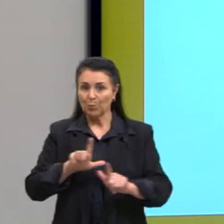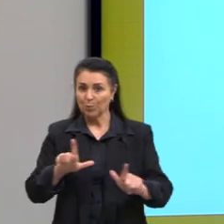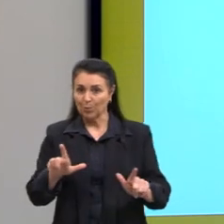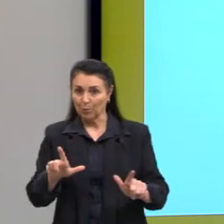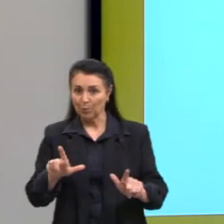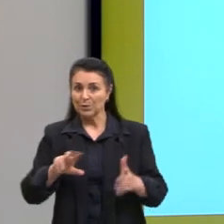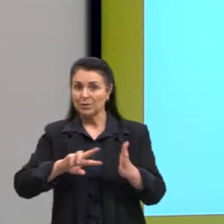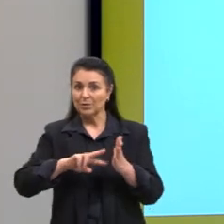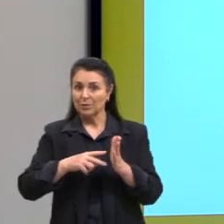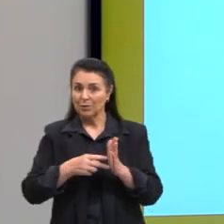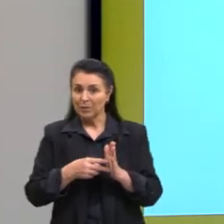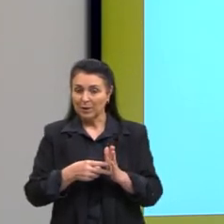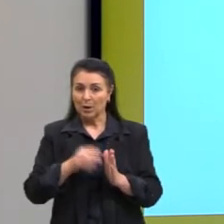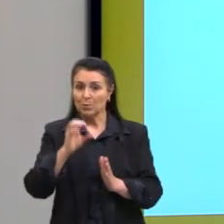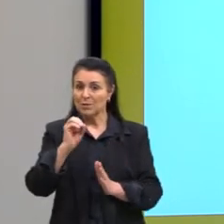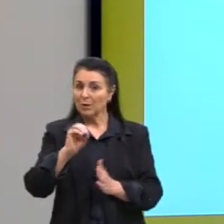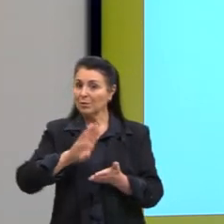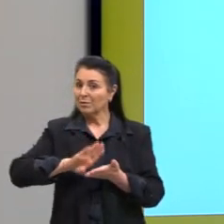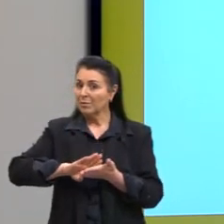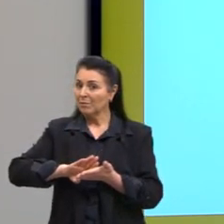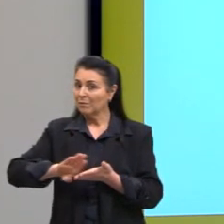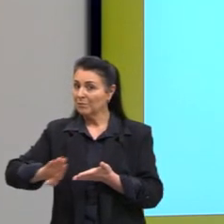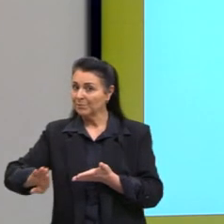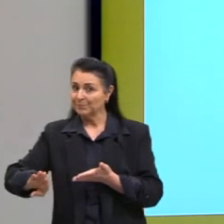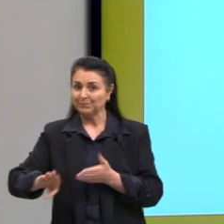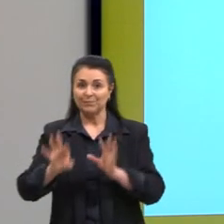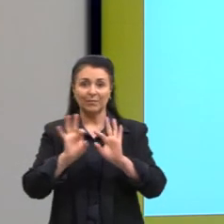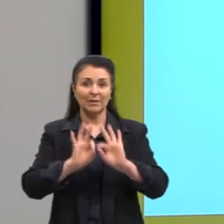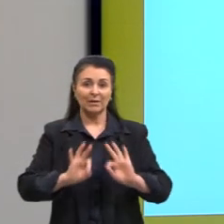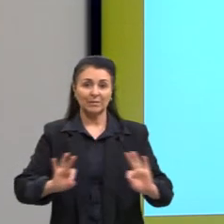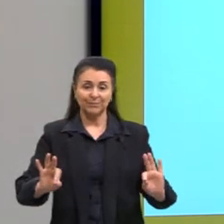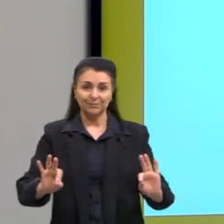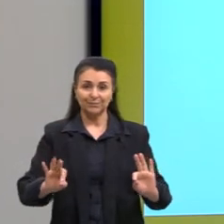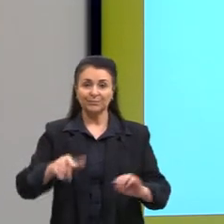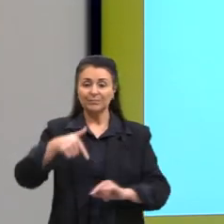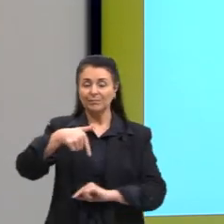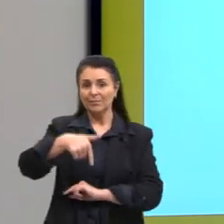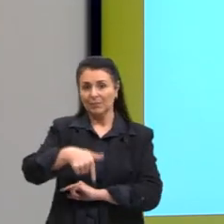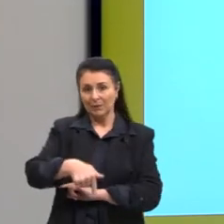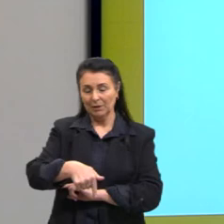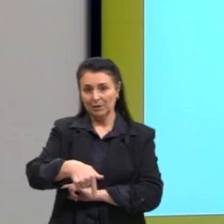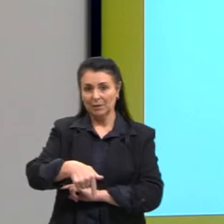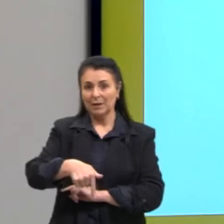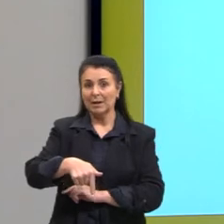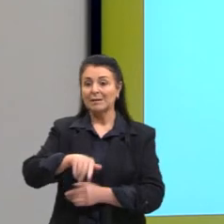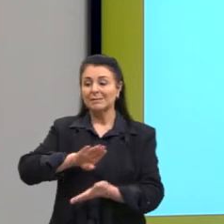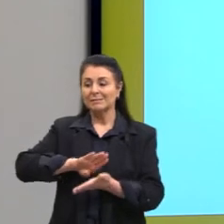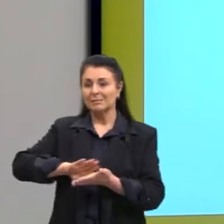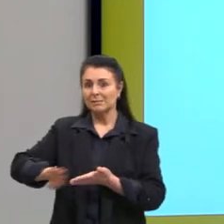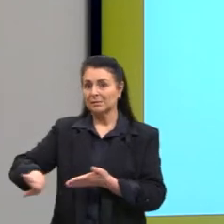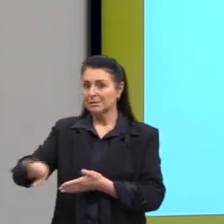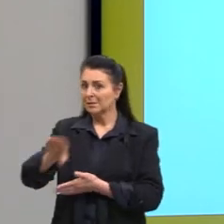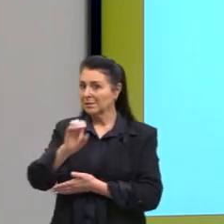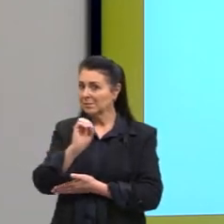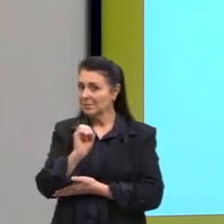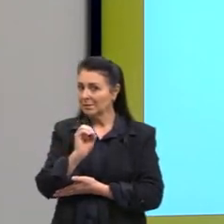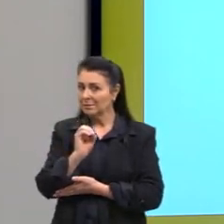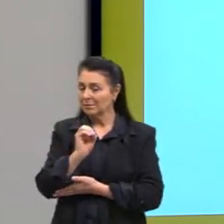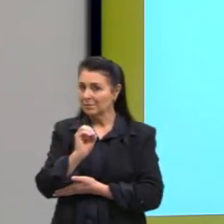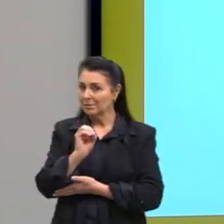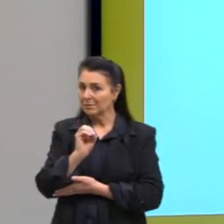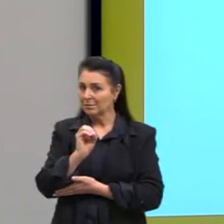correto? Então, aqui, só para simplificar, aqui seriam os racionais sem o zero. Aqui seriam os racionais,